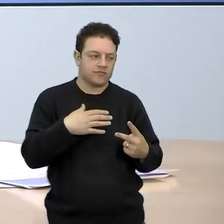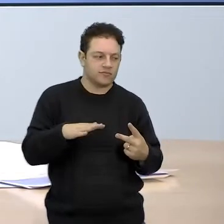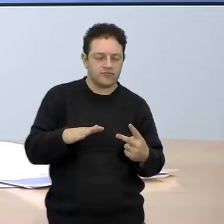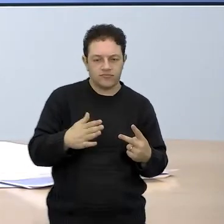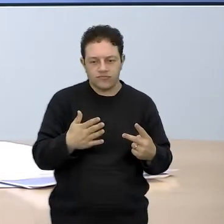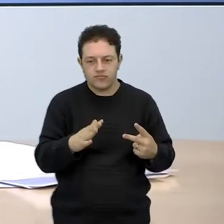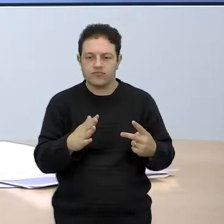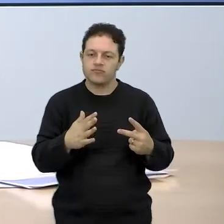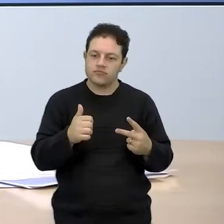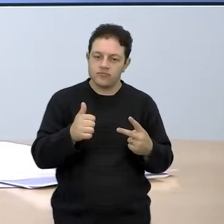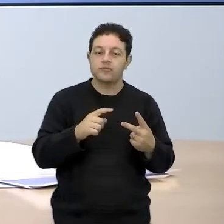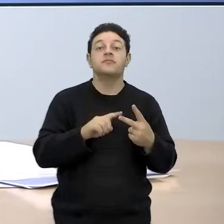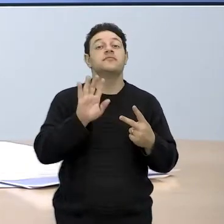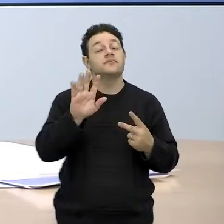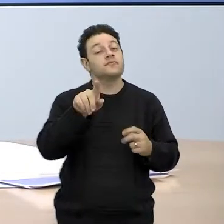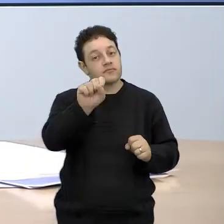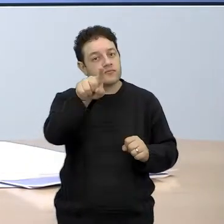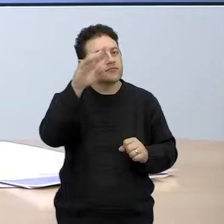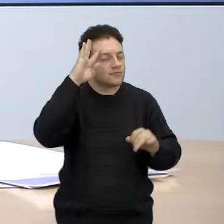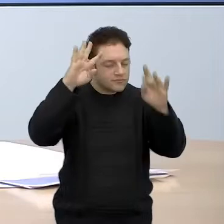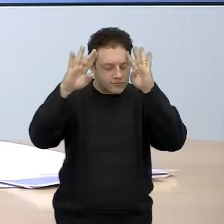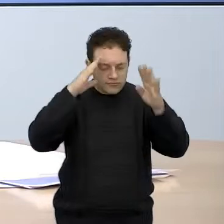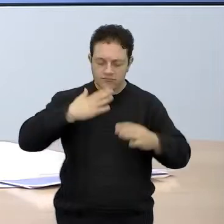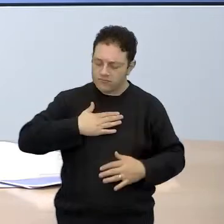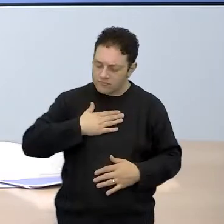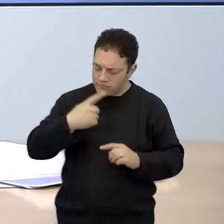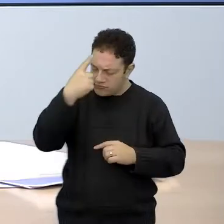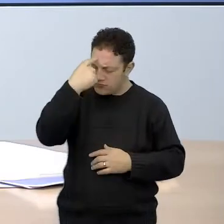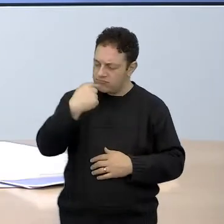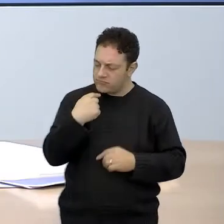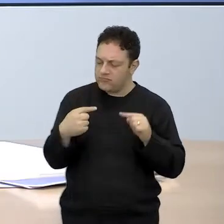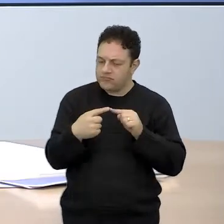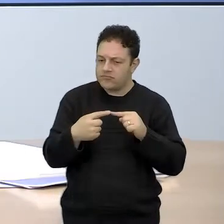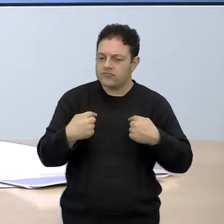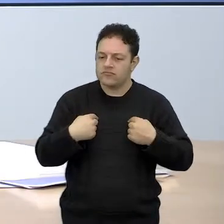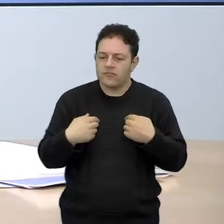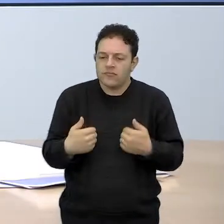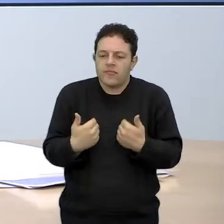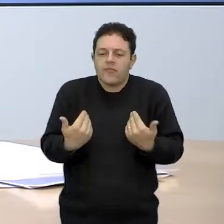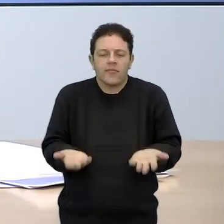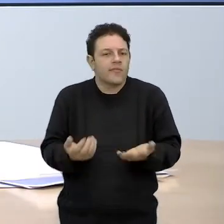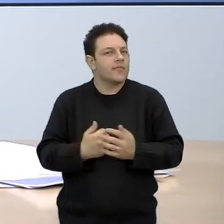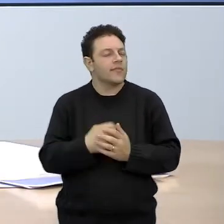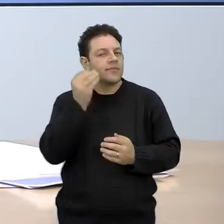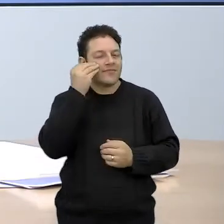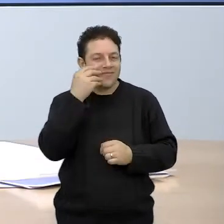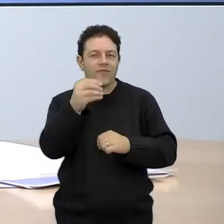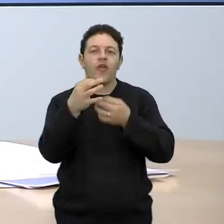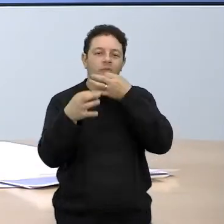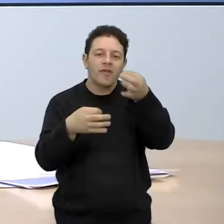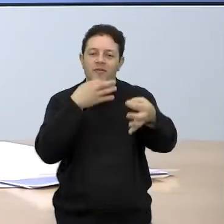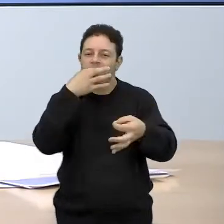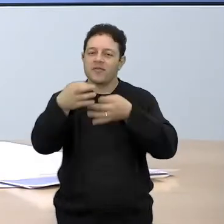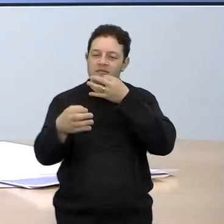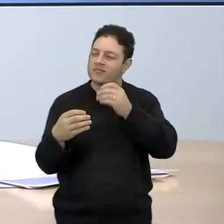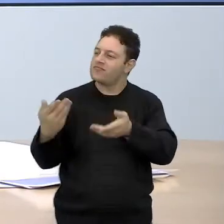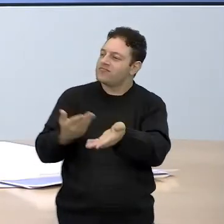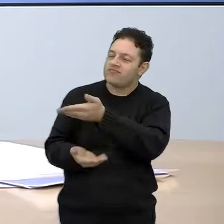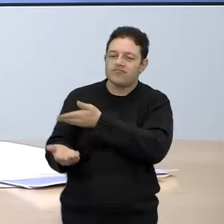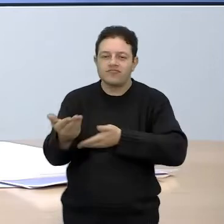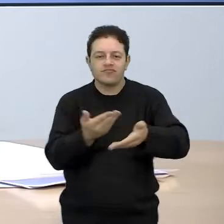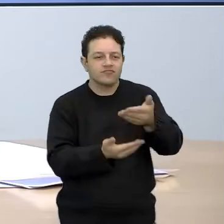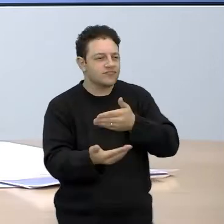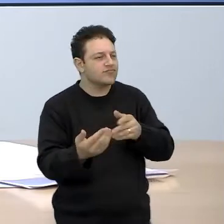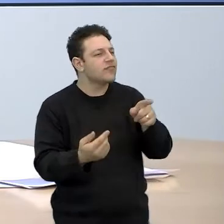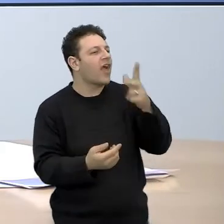hora aí... Mas eu gostaria que vocês se questionassem e pensassem aí, contribuíssem aí com a opinião aí dos seus colegas e falassem